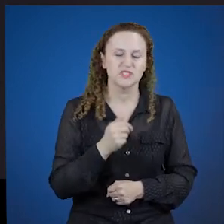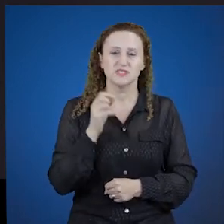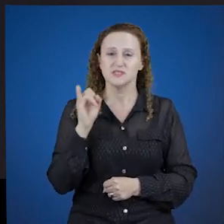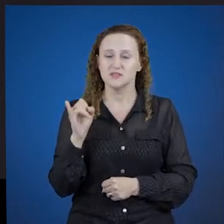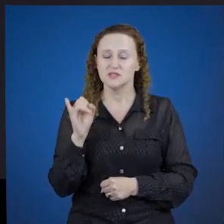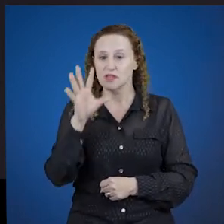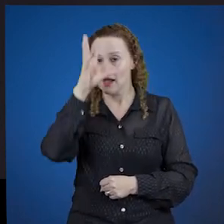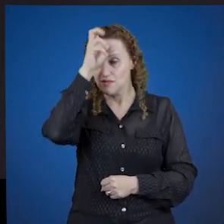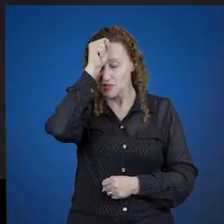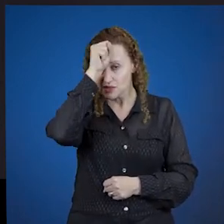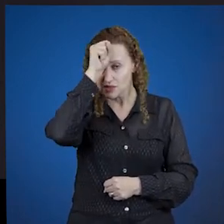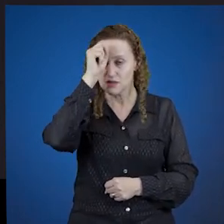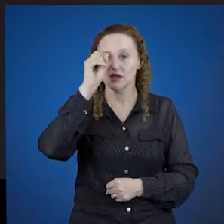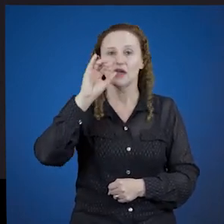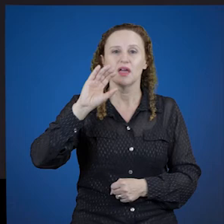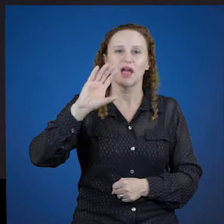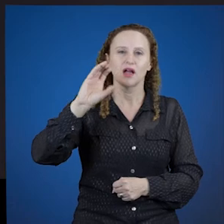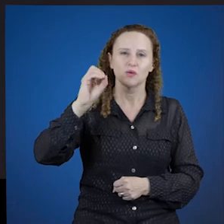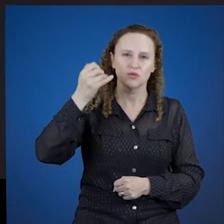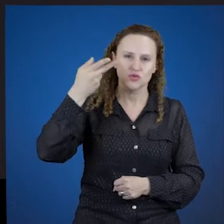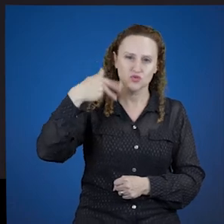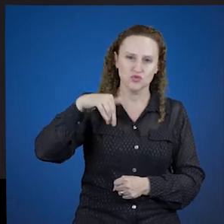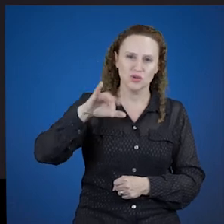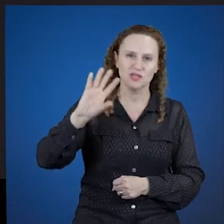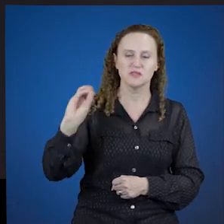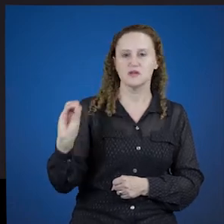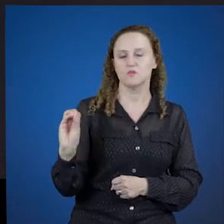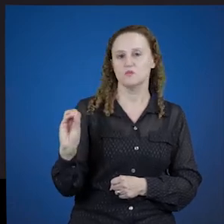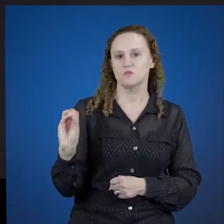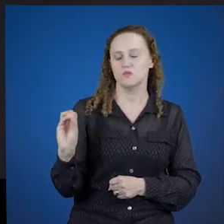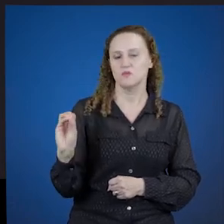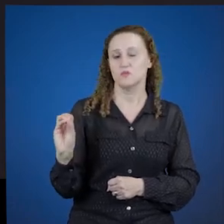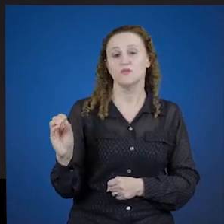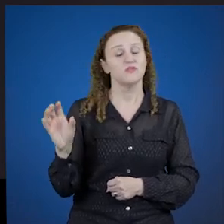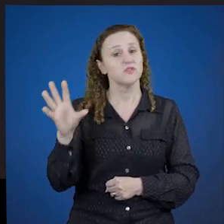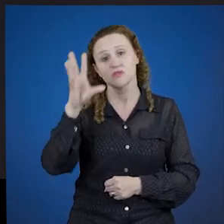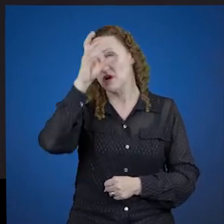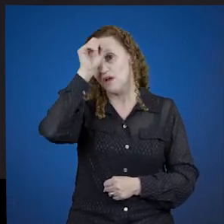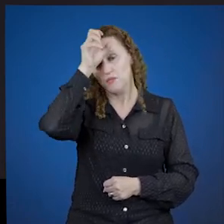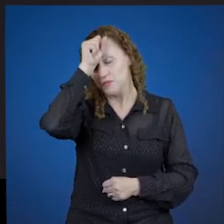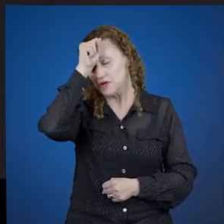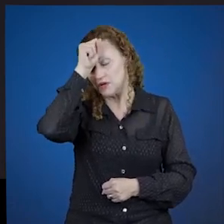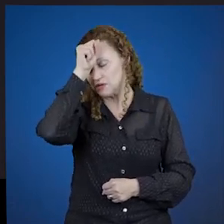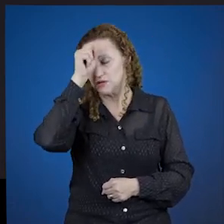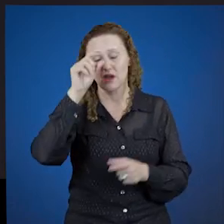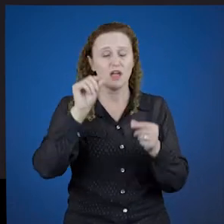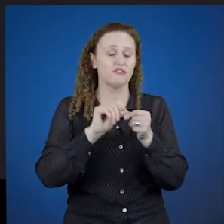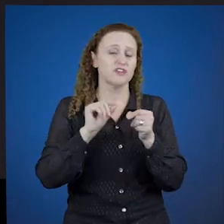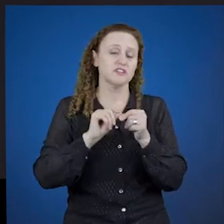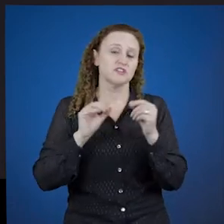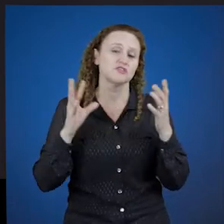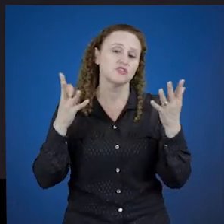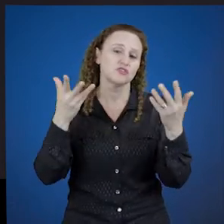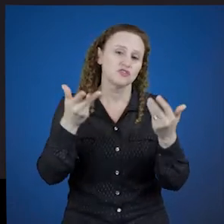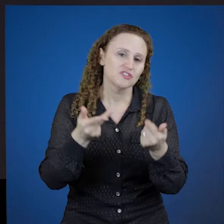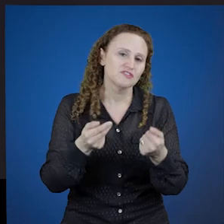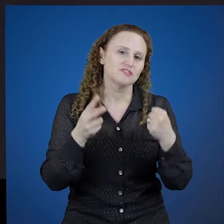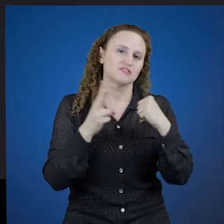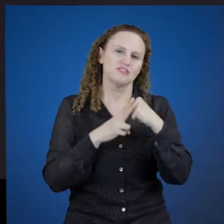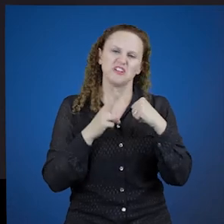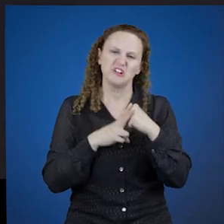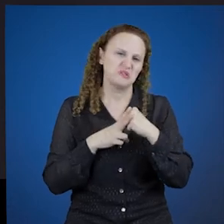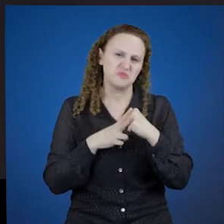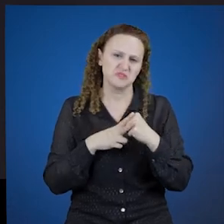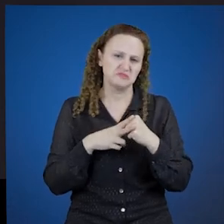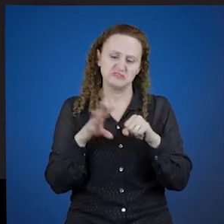conjugar um verbo de primeira conjugação, você aprende a conjugar todos os verbos, mesmo